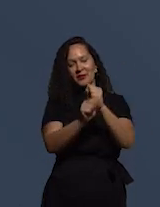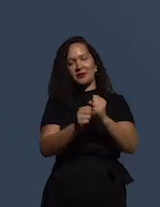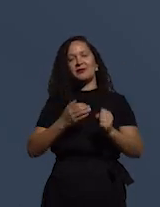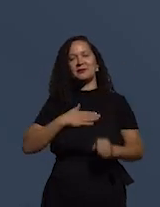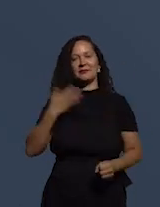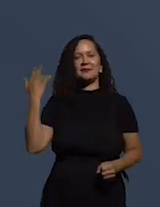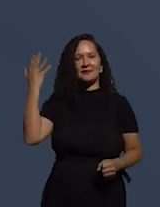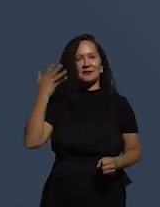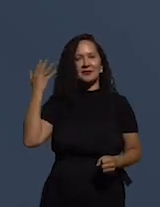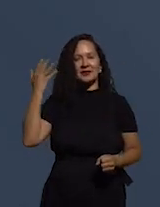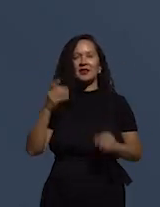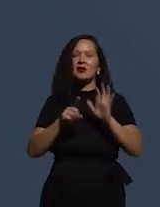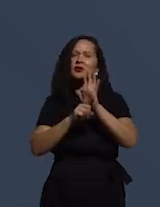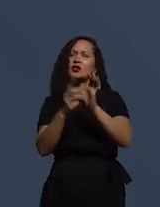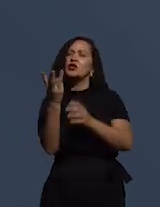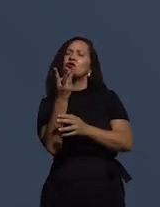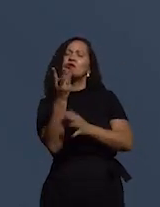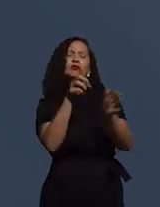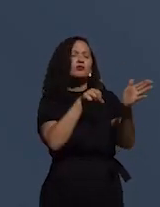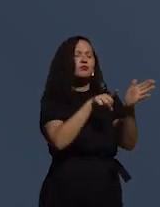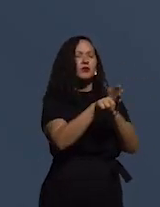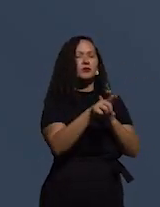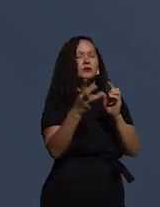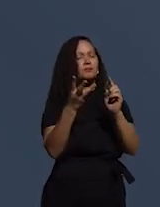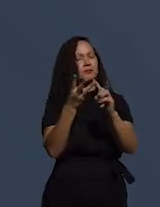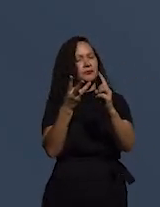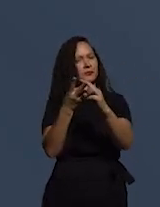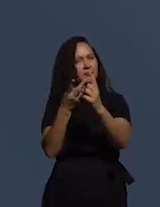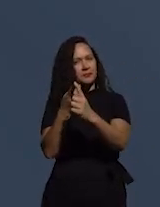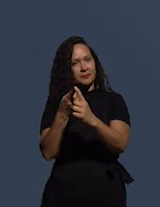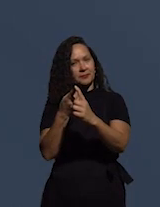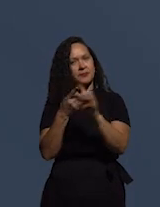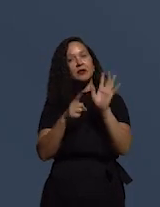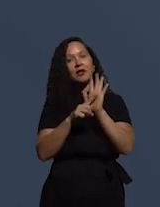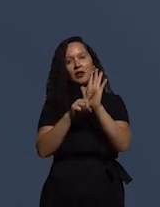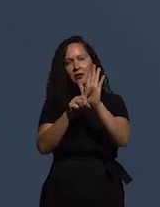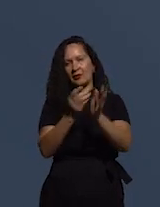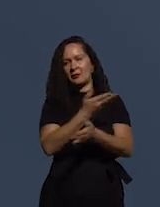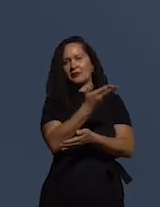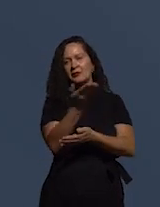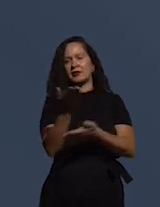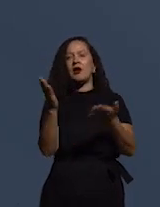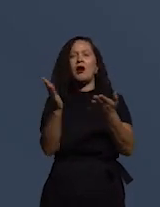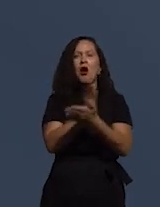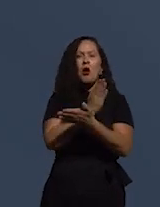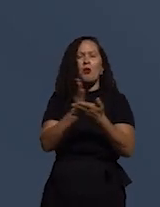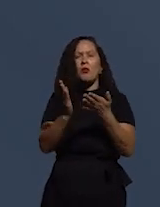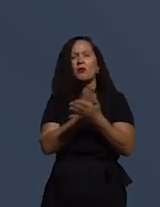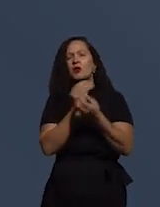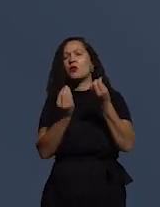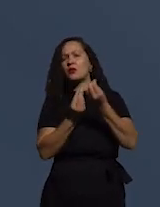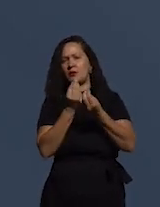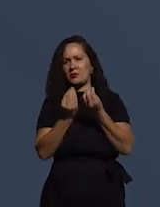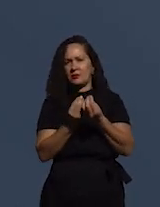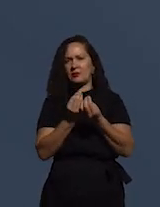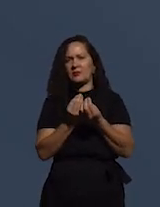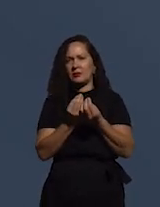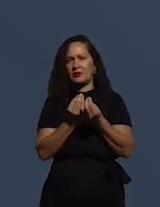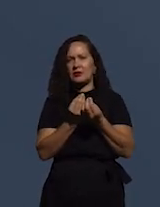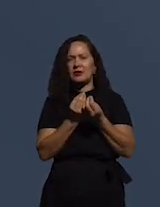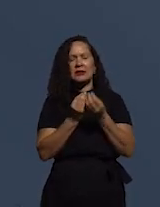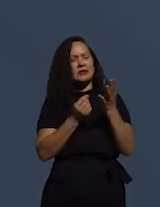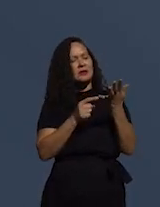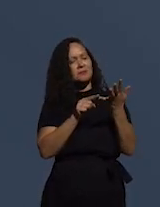deixando três perguntas que, de alguma forma, estarão